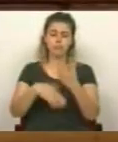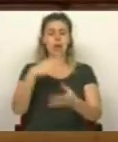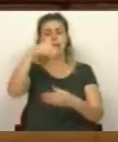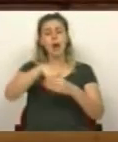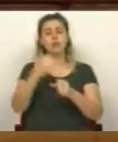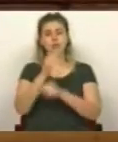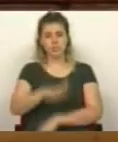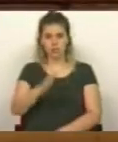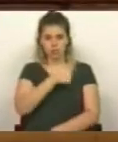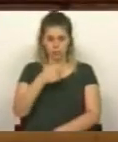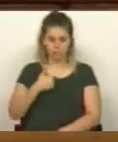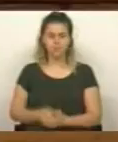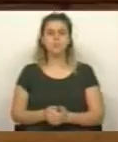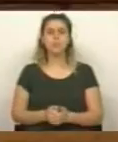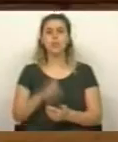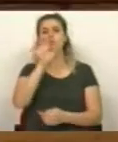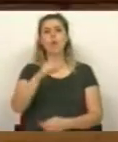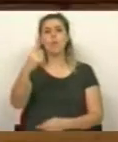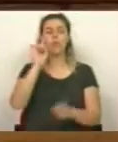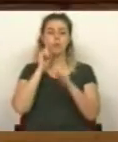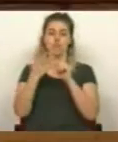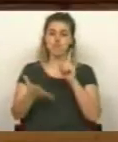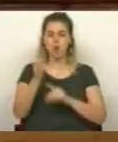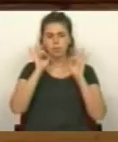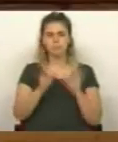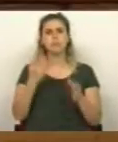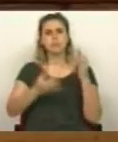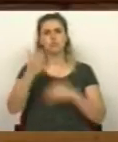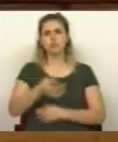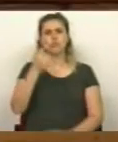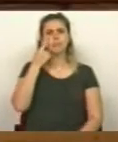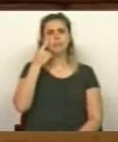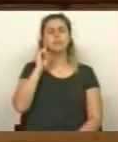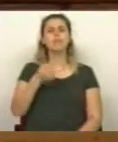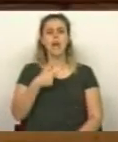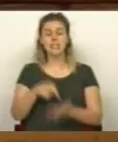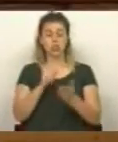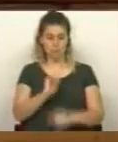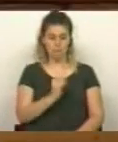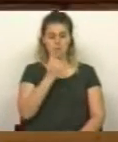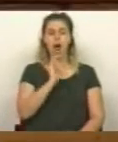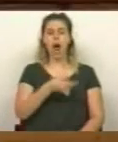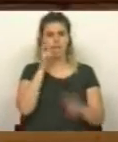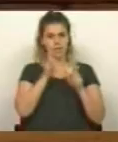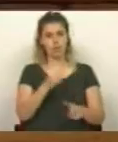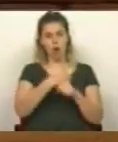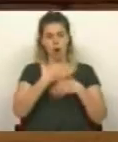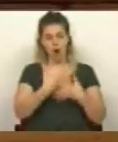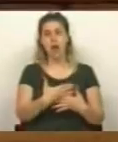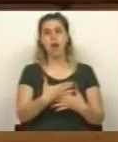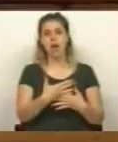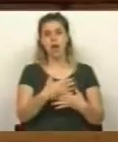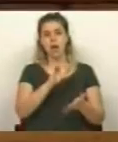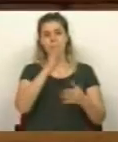Serviço Nacional de Saúde. E a única forma de se proceder devidamente a esse justo reconhecimento exige, antes de mais, a revisão da carreira